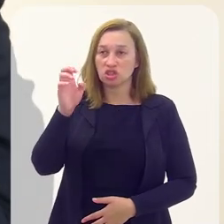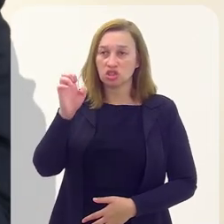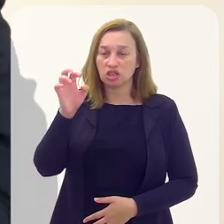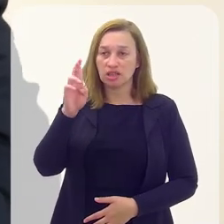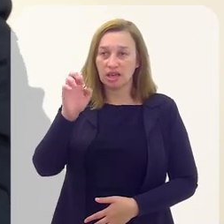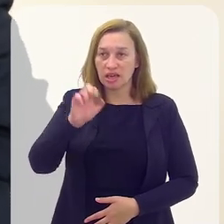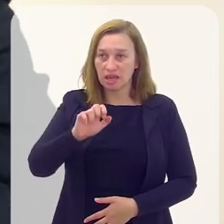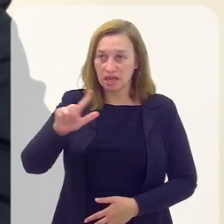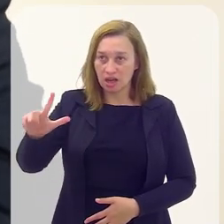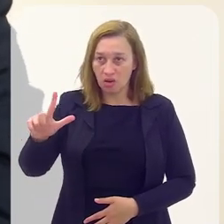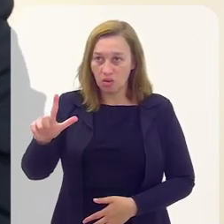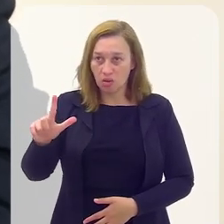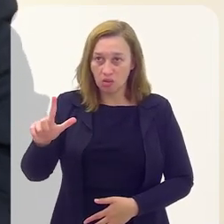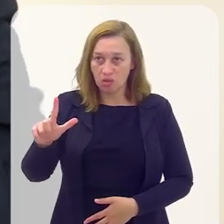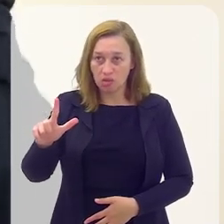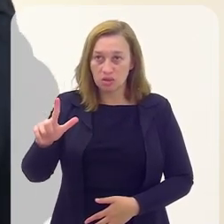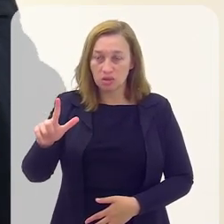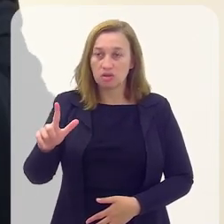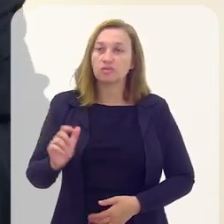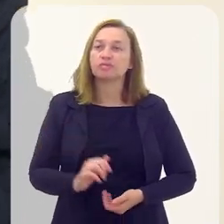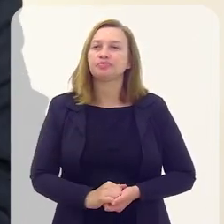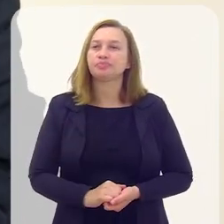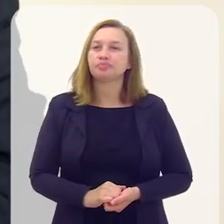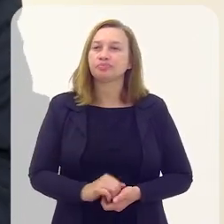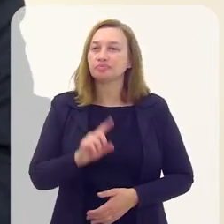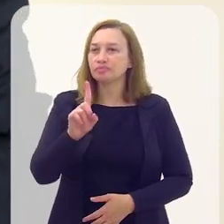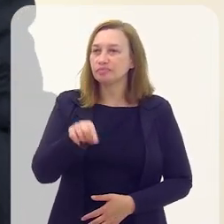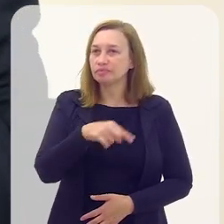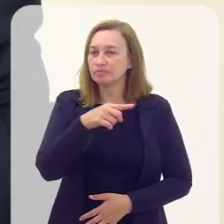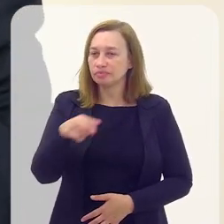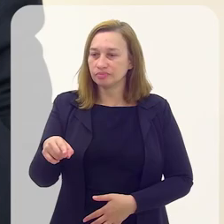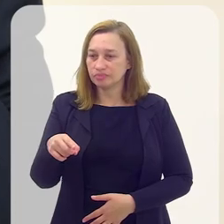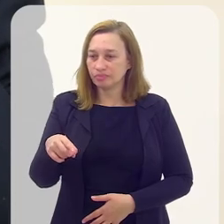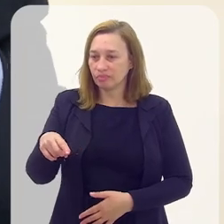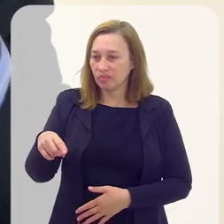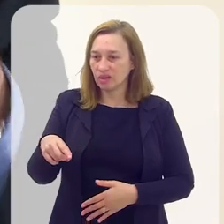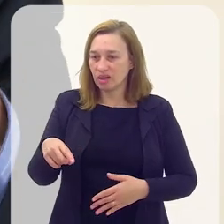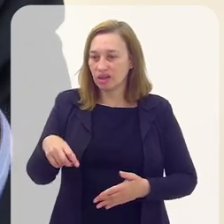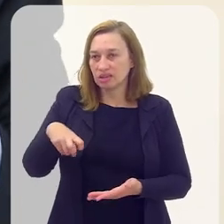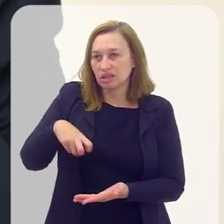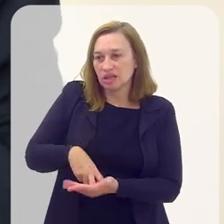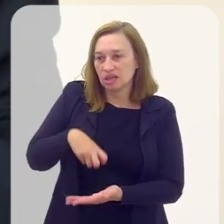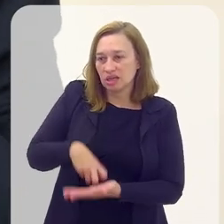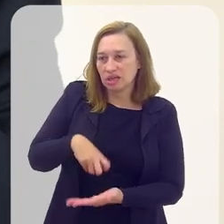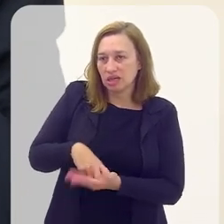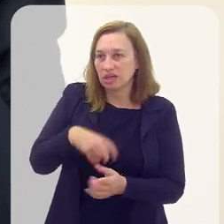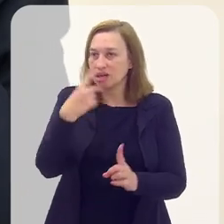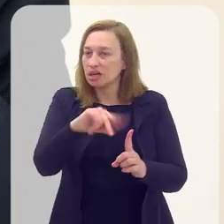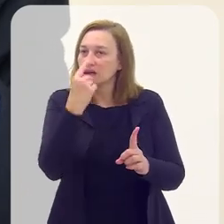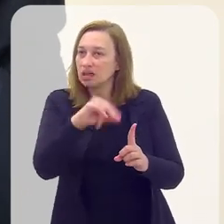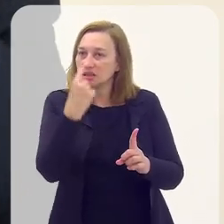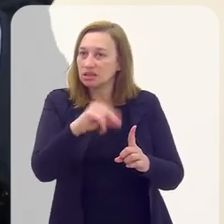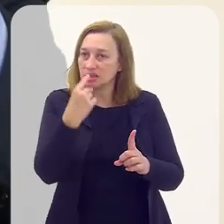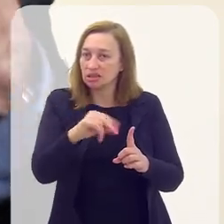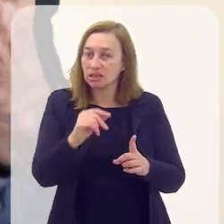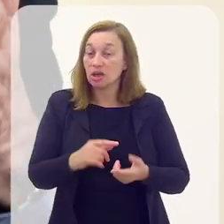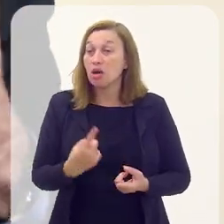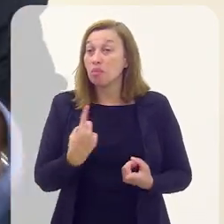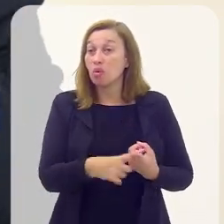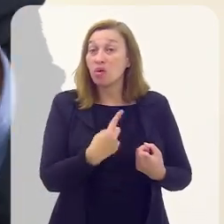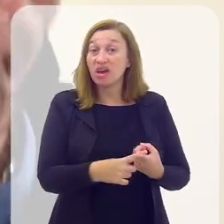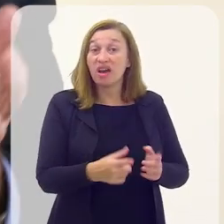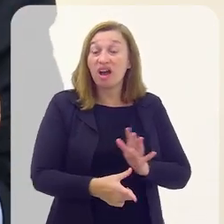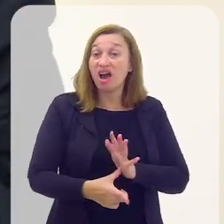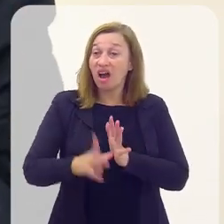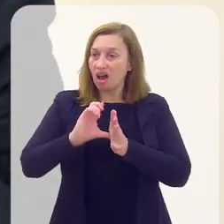general Geisel de que se suspendesse a tortura, ou seja, a tortura era uma prática